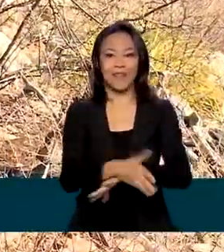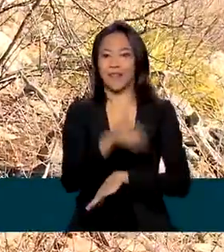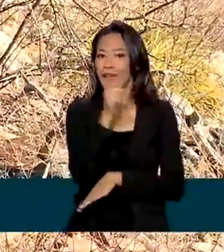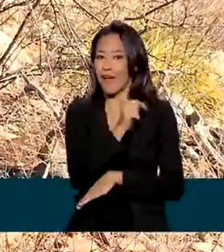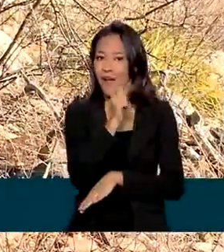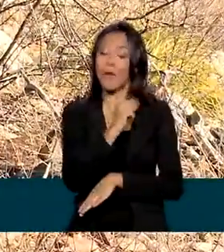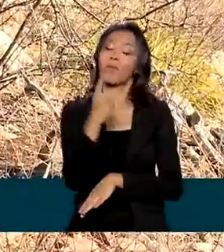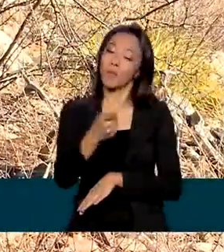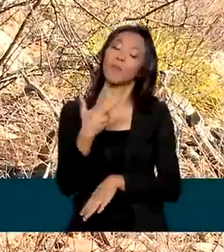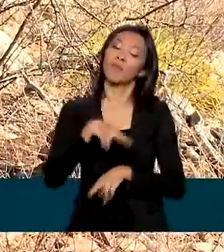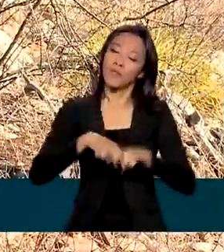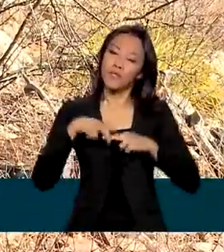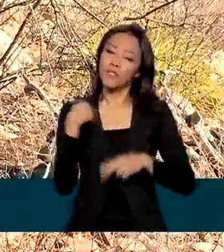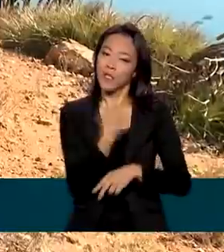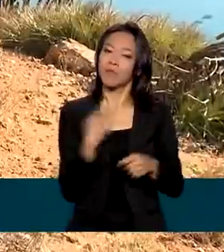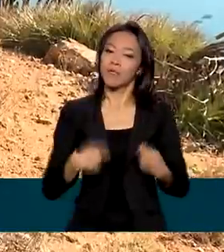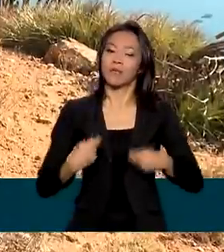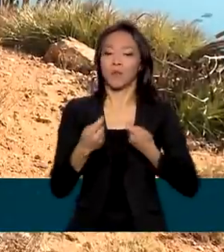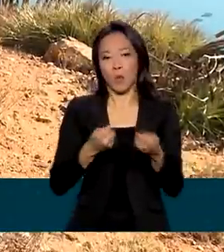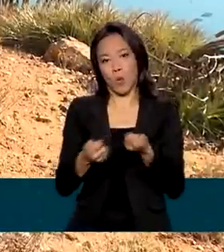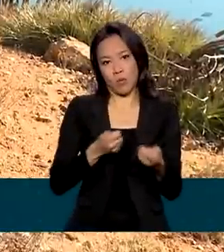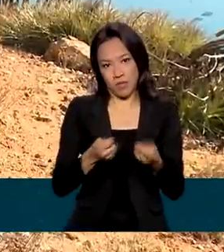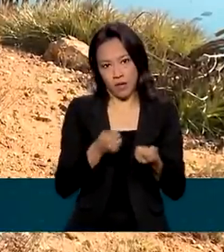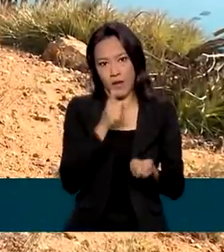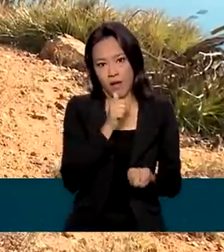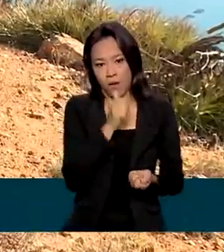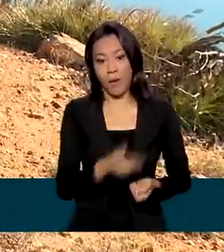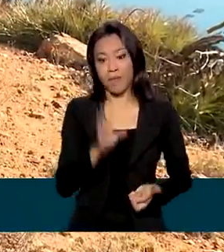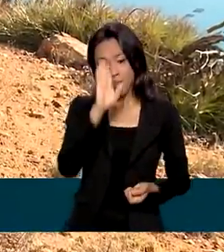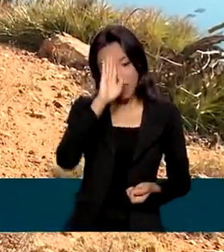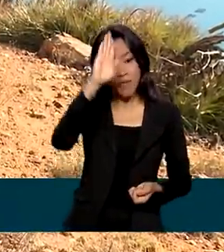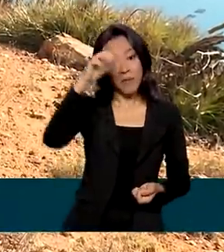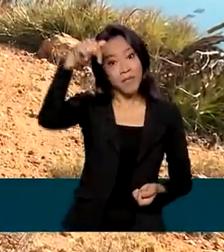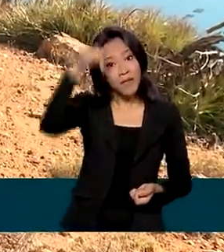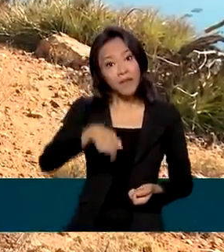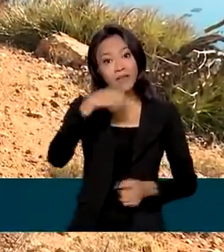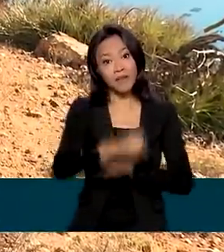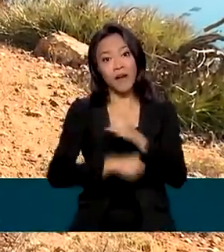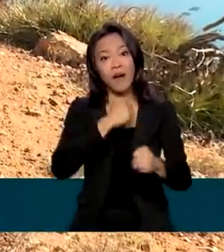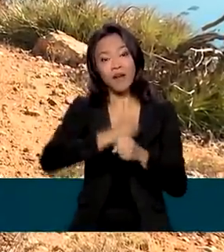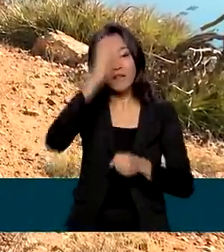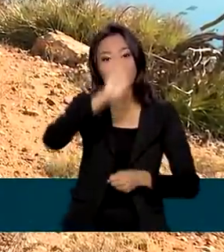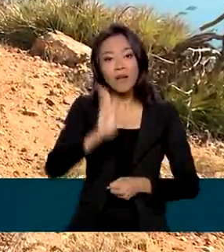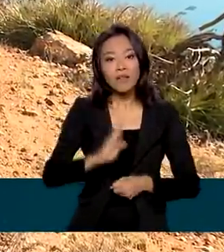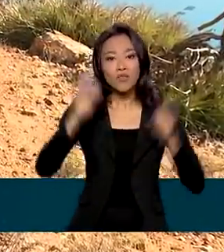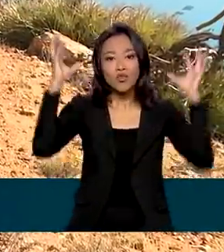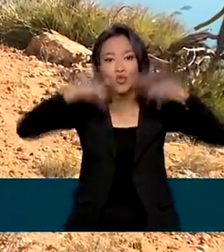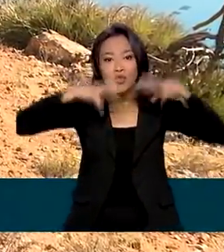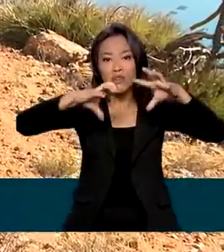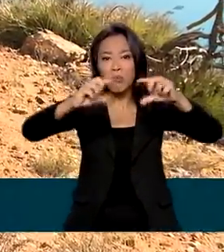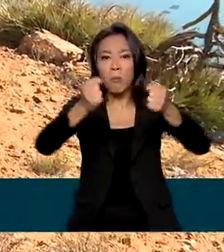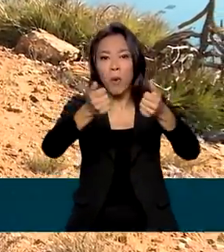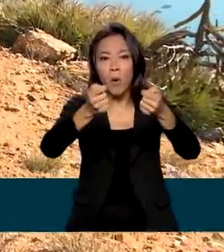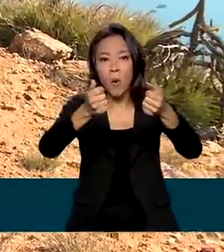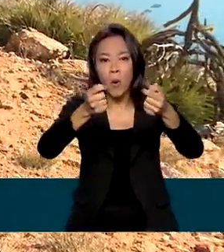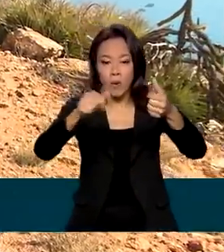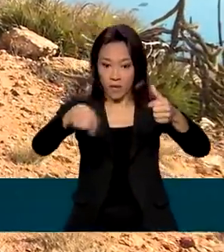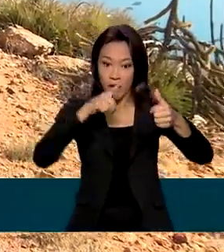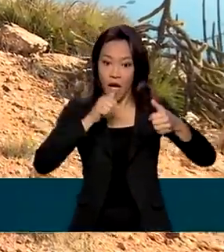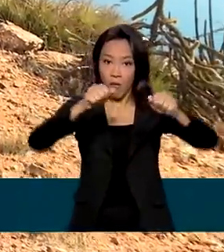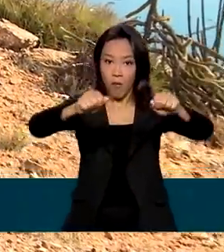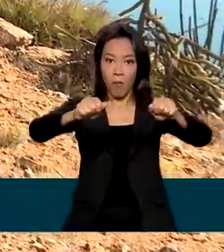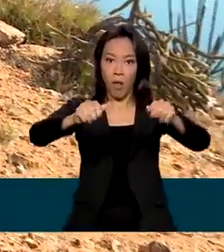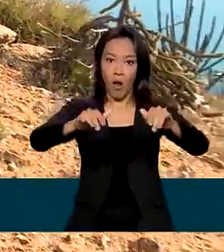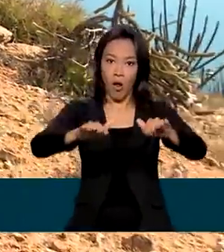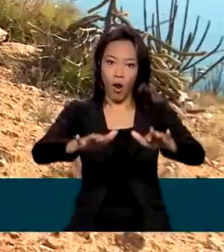atitude diária de toda a população. Principalmente esse ano que está chovendo pouco aqui no Brasil, o que diminui o nível de água dos reservatórios